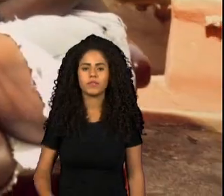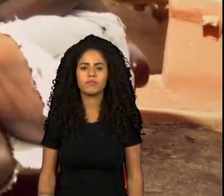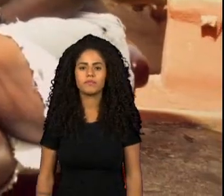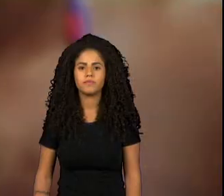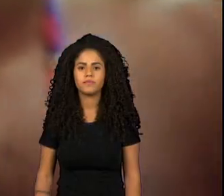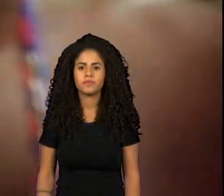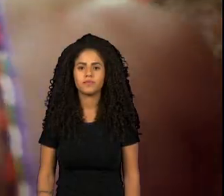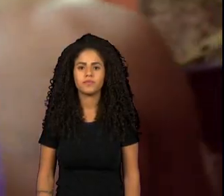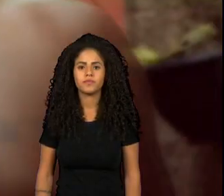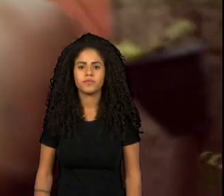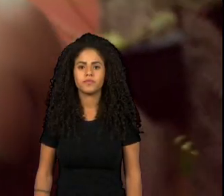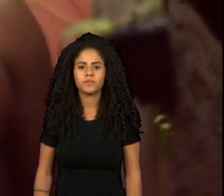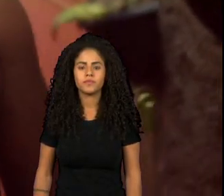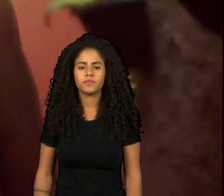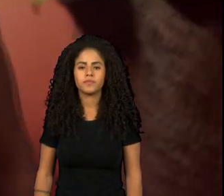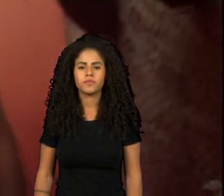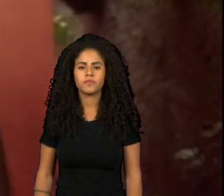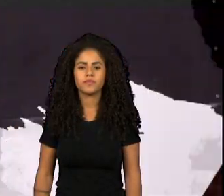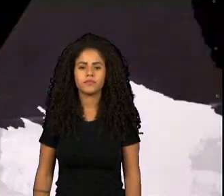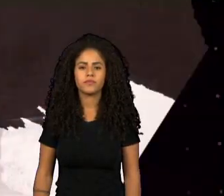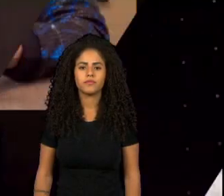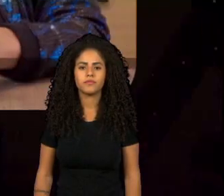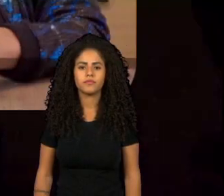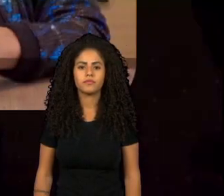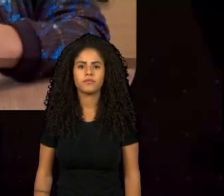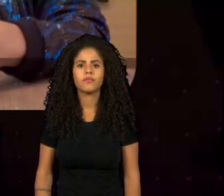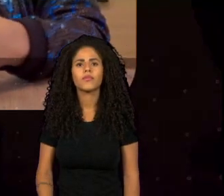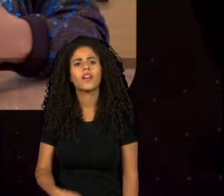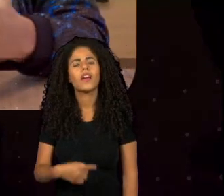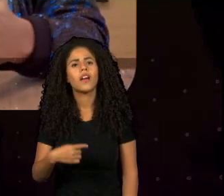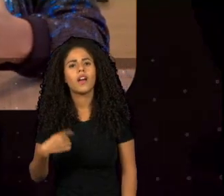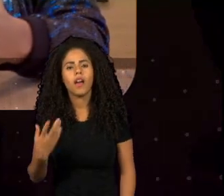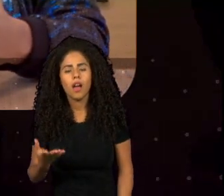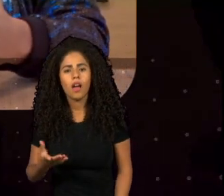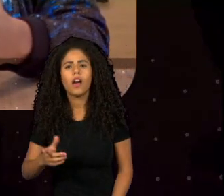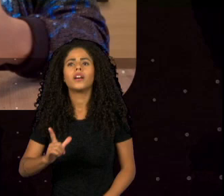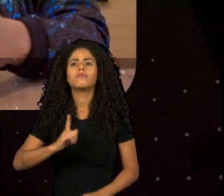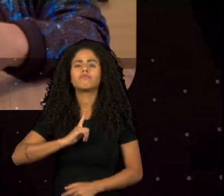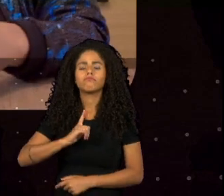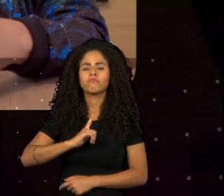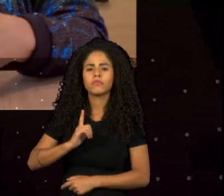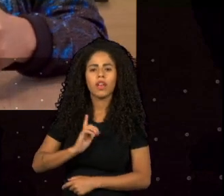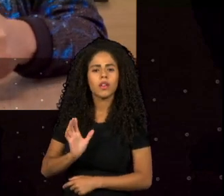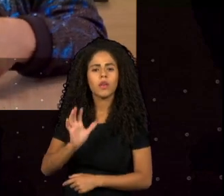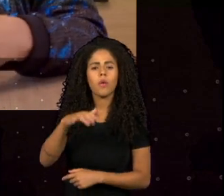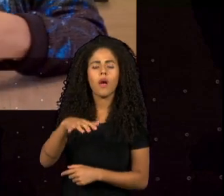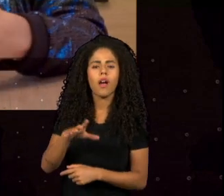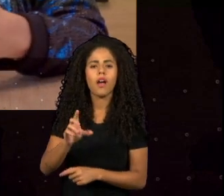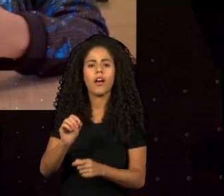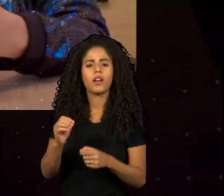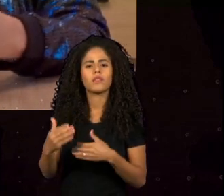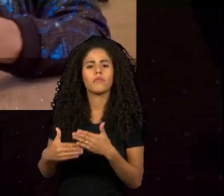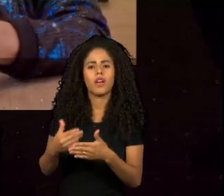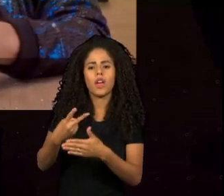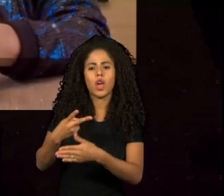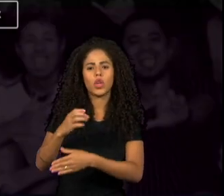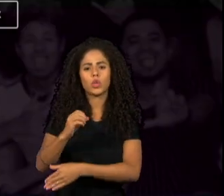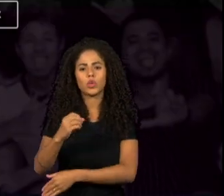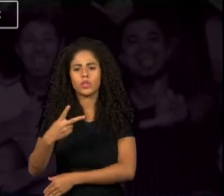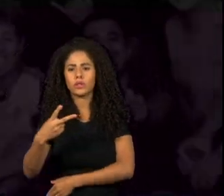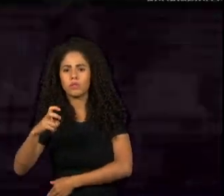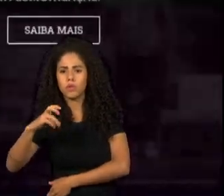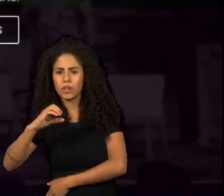gosto aqui de BH demais. Existe um grupo chamado Publicitários Negros que tem aí mais de 2.500